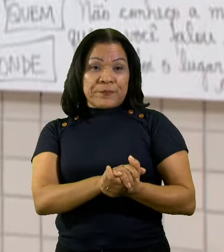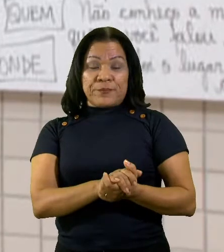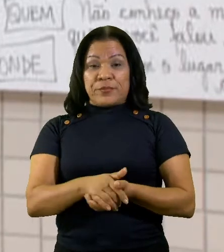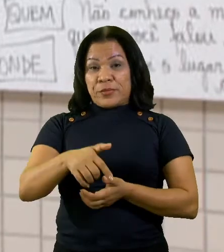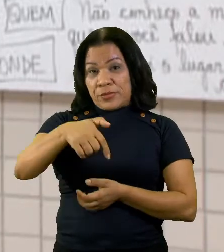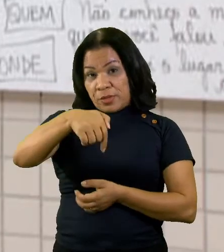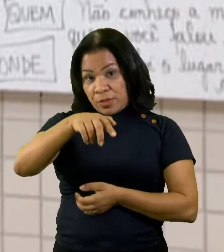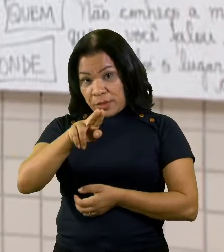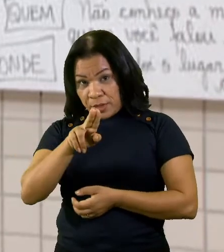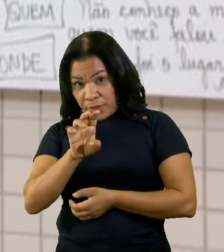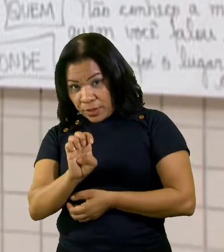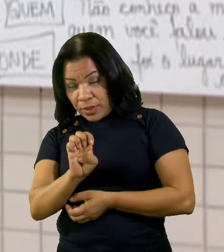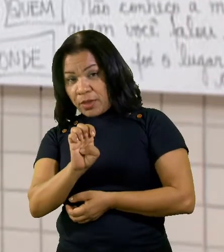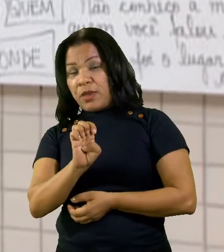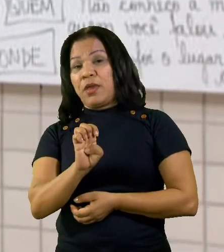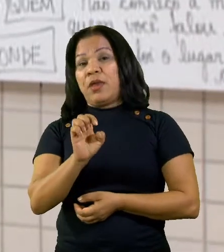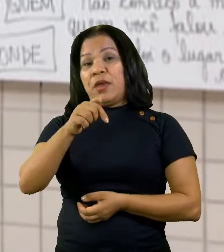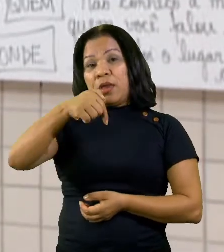refere a uma pessoa.